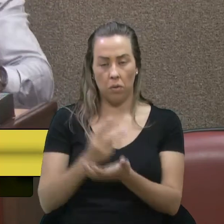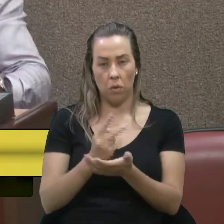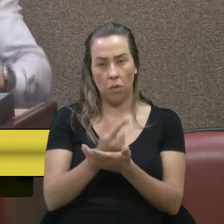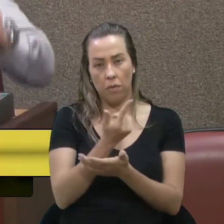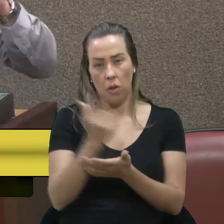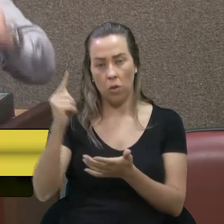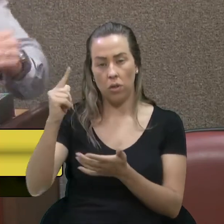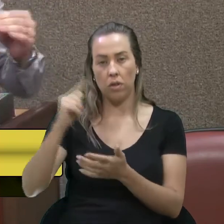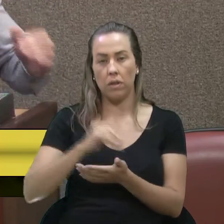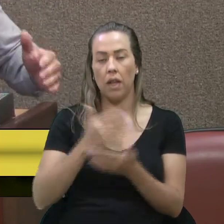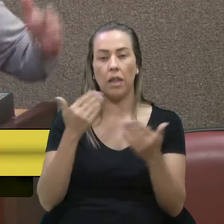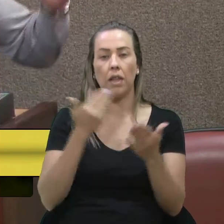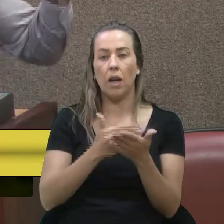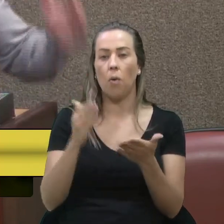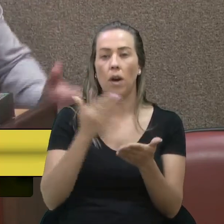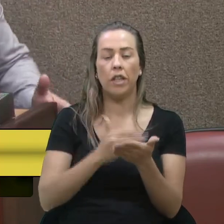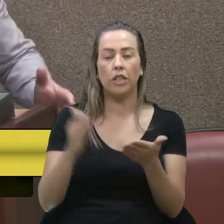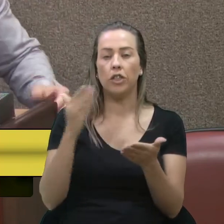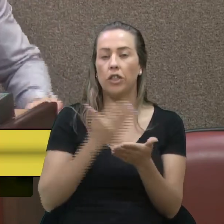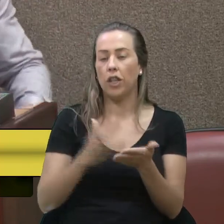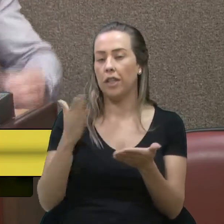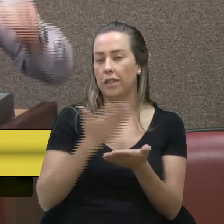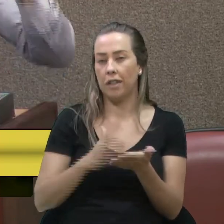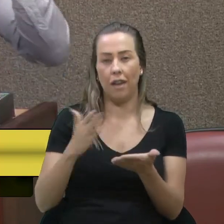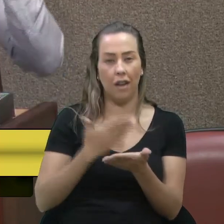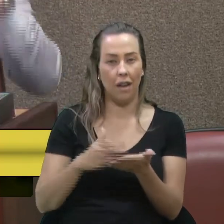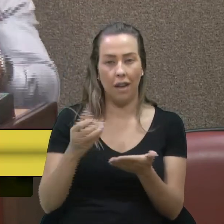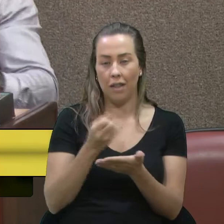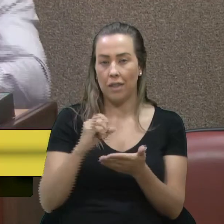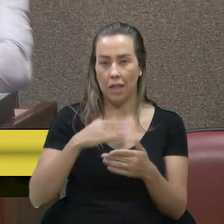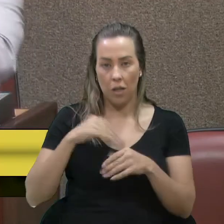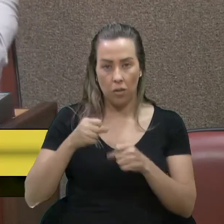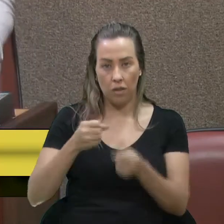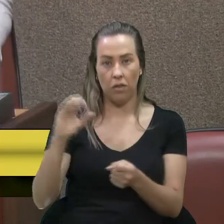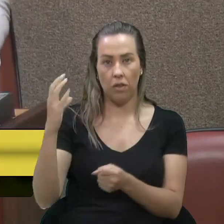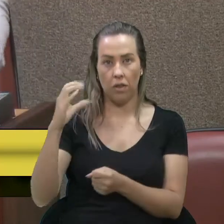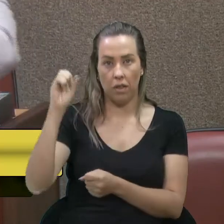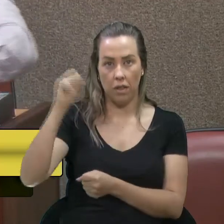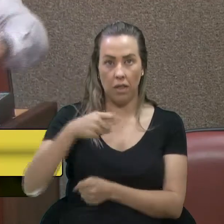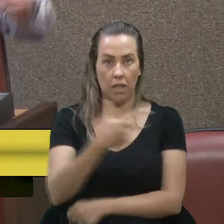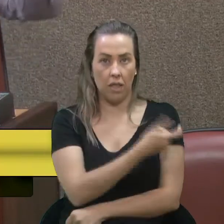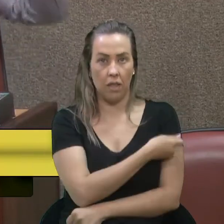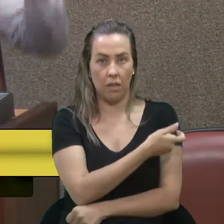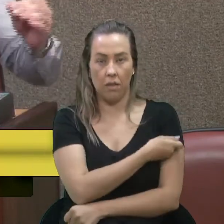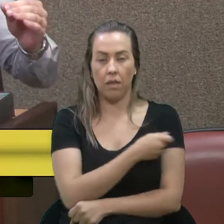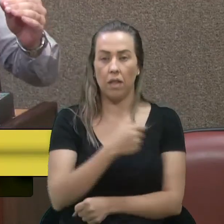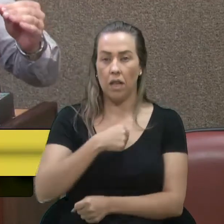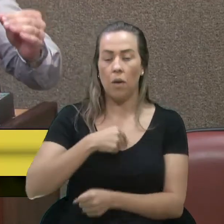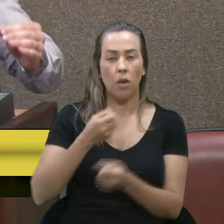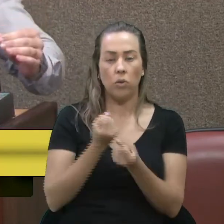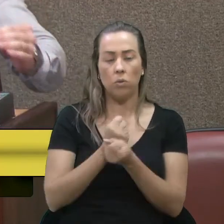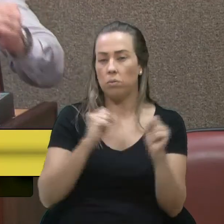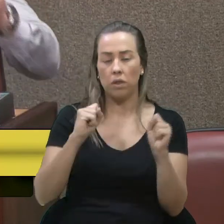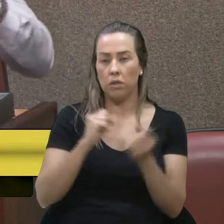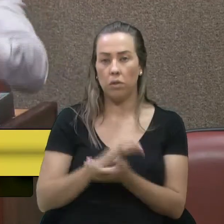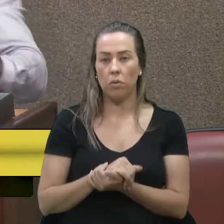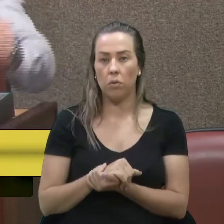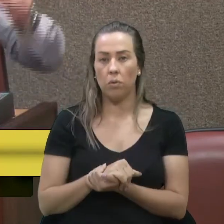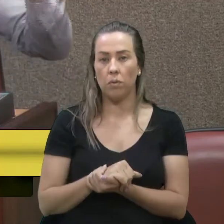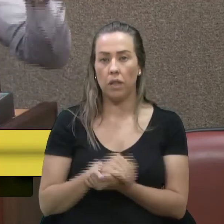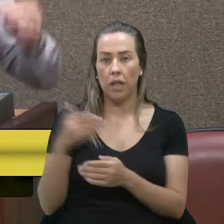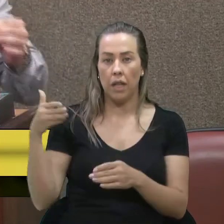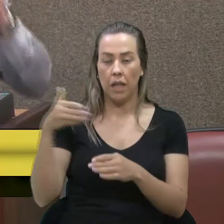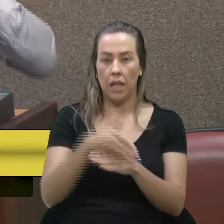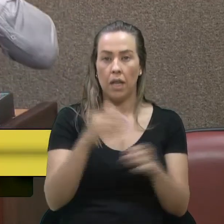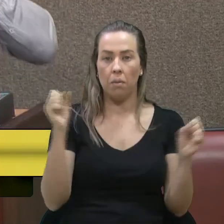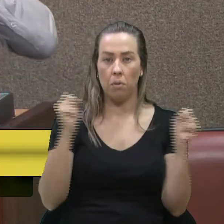outras vezes, não adianta tapar o sol com a peneira, sou defensor da ciência, da vacina, é um absurdo o cara ir para